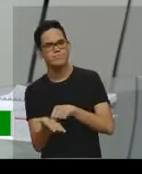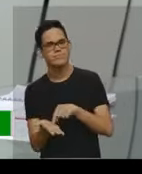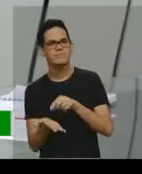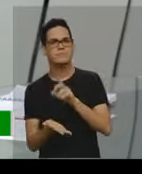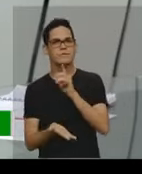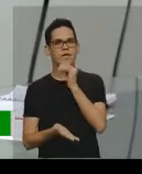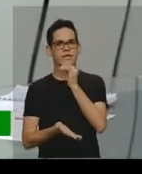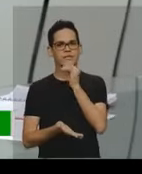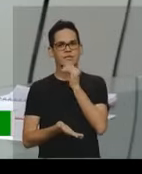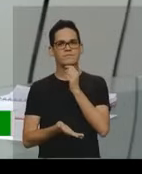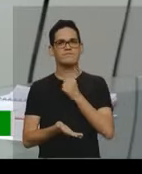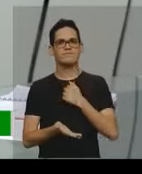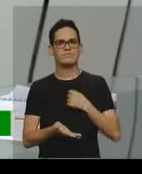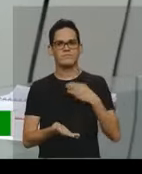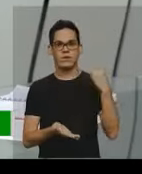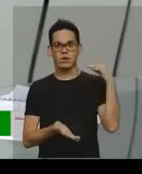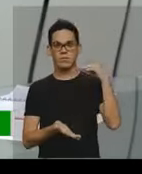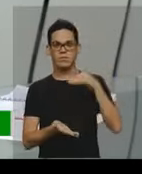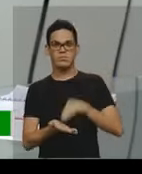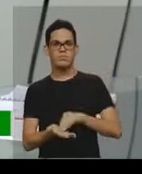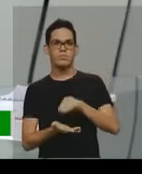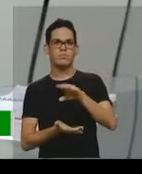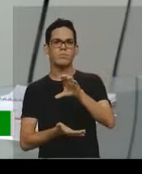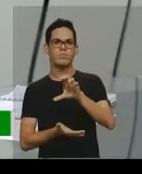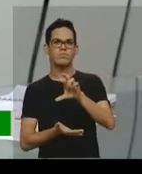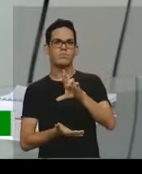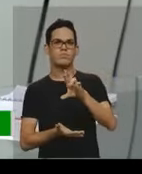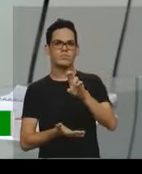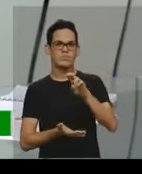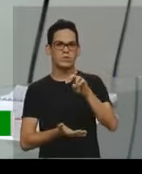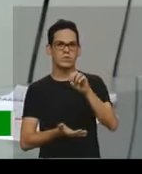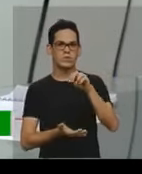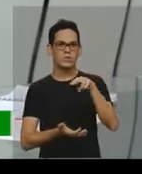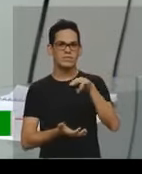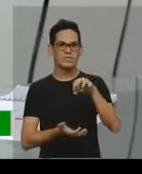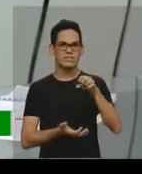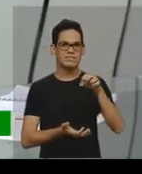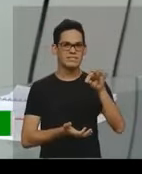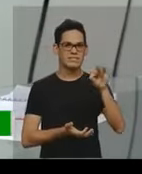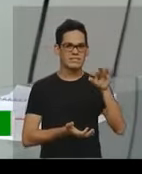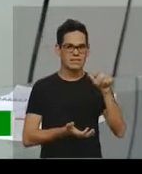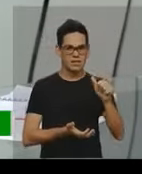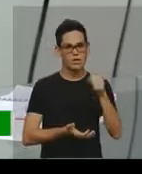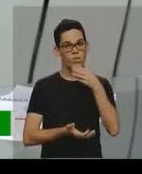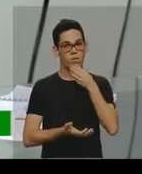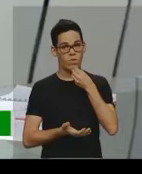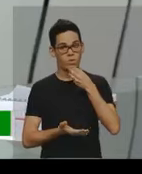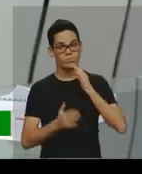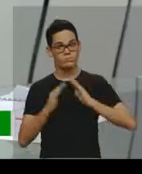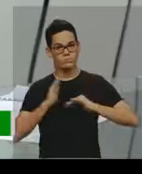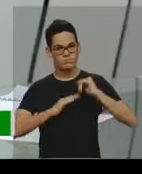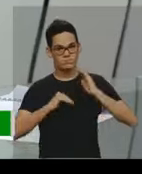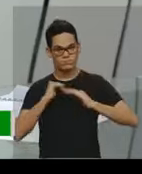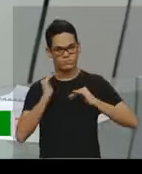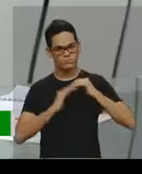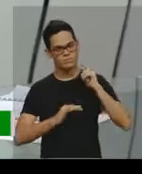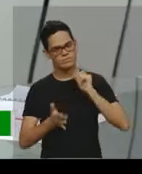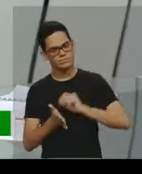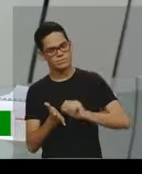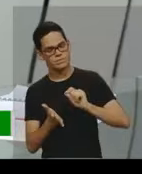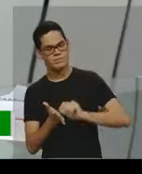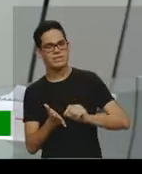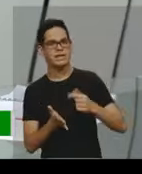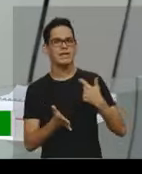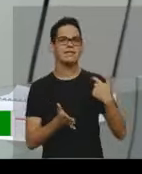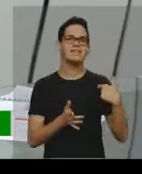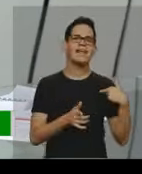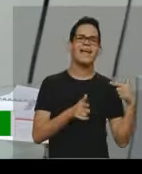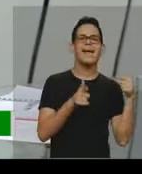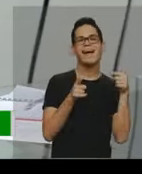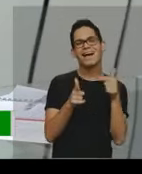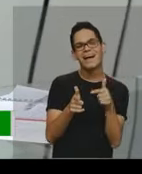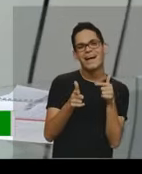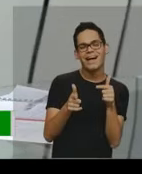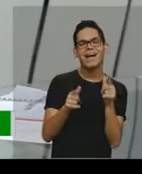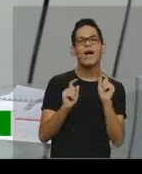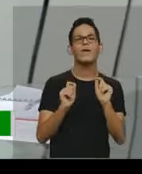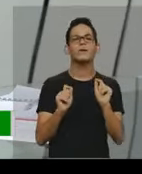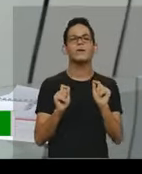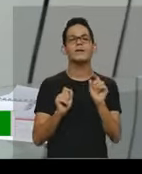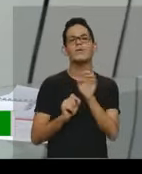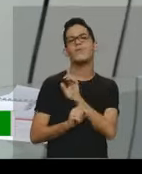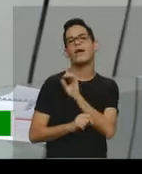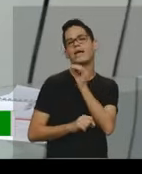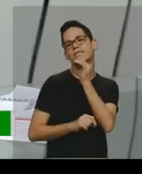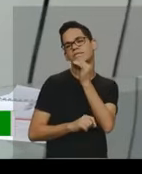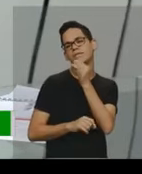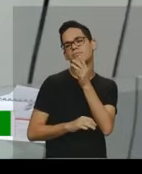página, né, que era aquele cronista que ele escreveu. Então, esse, o tom humorístico que ela falou, não é